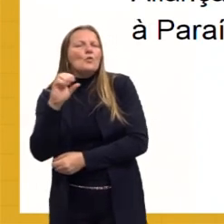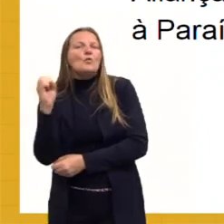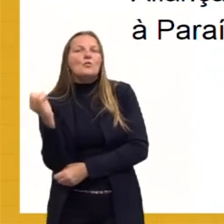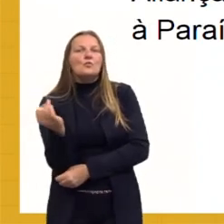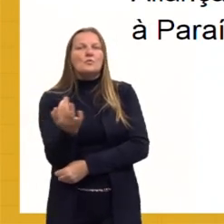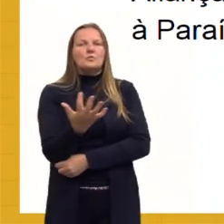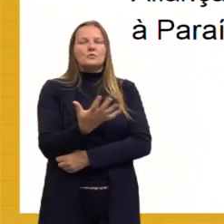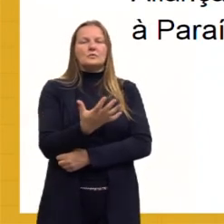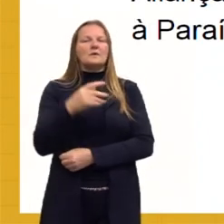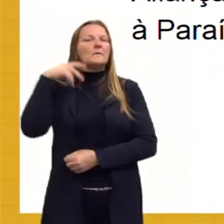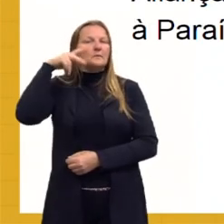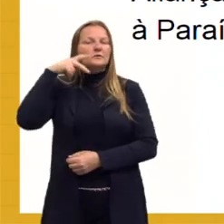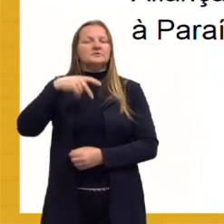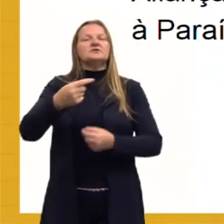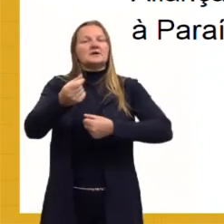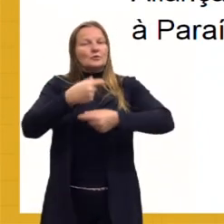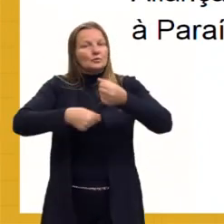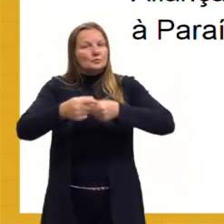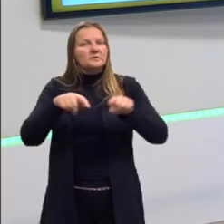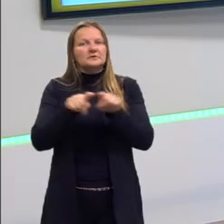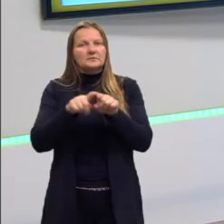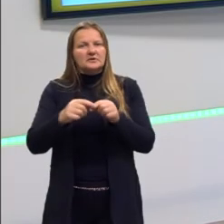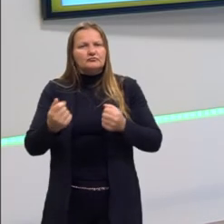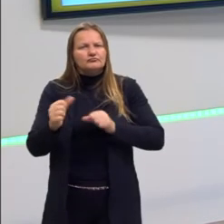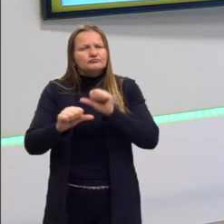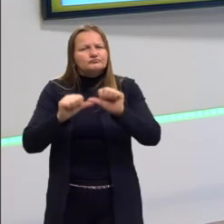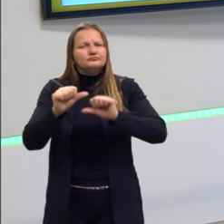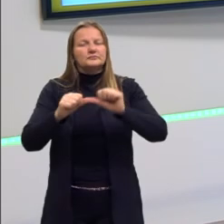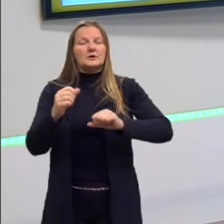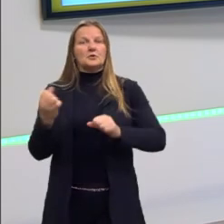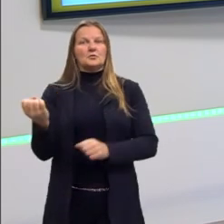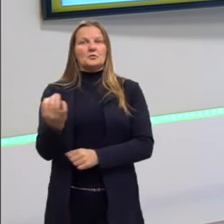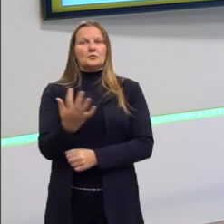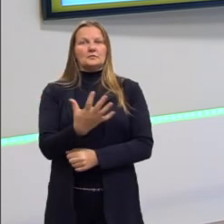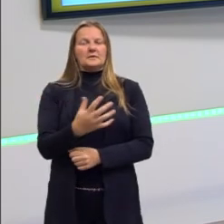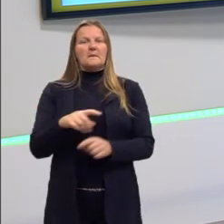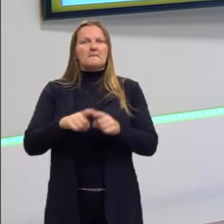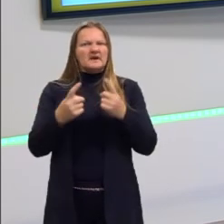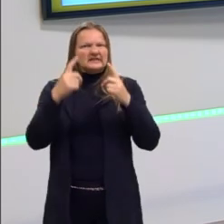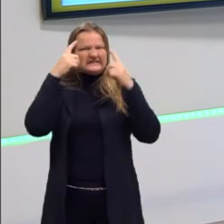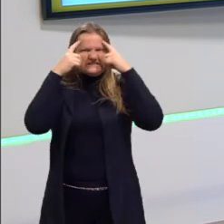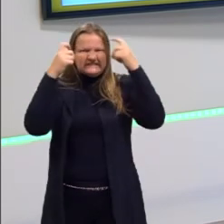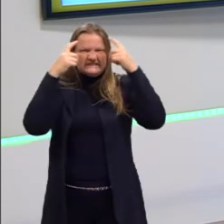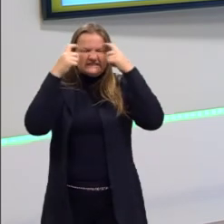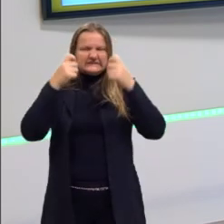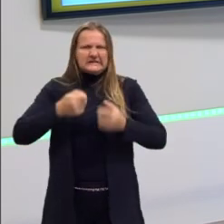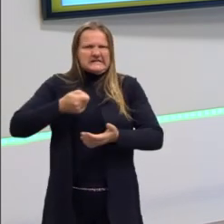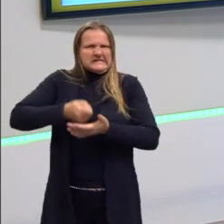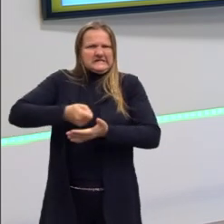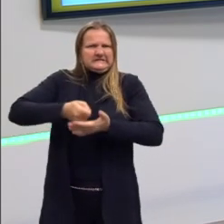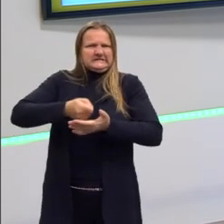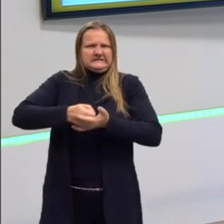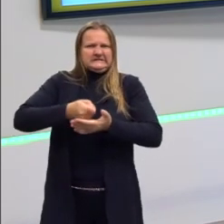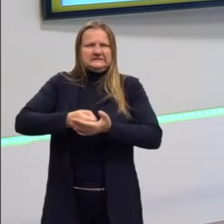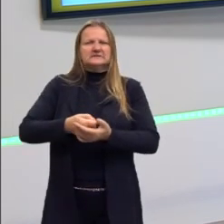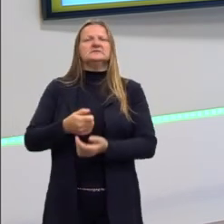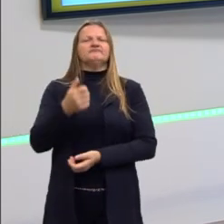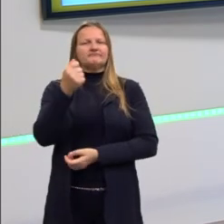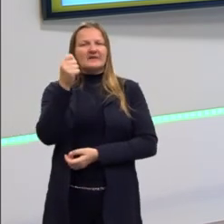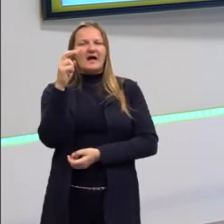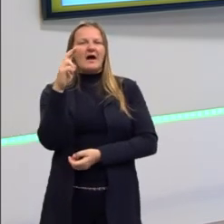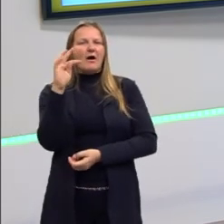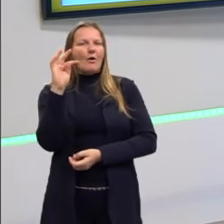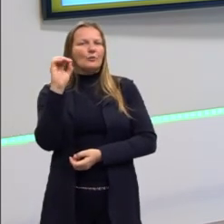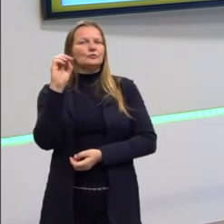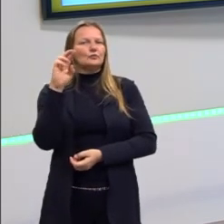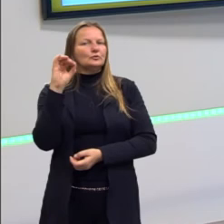política e a economia brasileira. Mas, ao mesmo tempo, ele vai fazer isso com muita violência e com muito autoritarismo também. Então, Getúlio